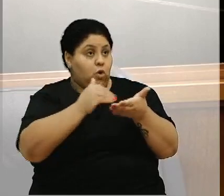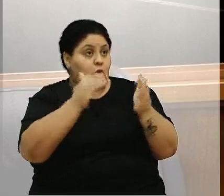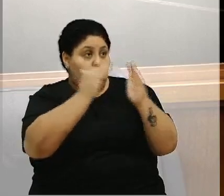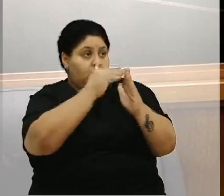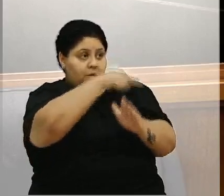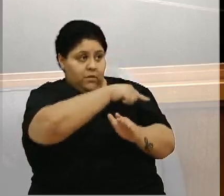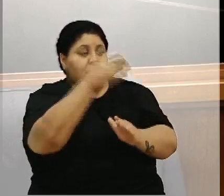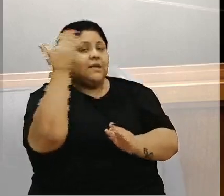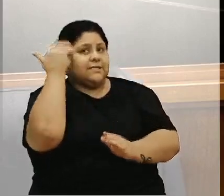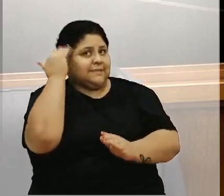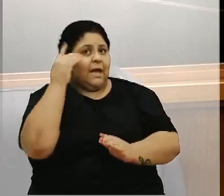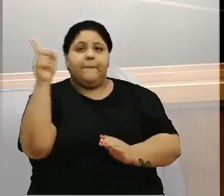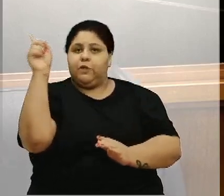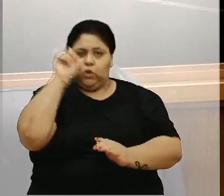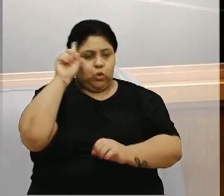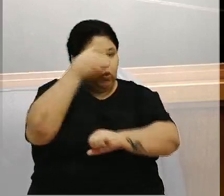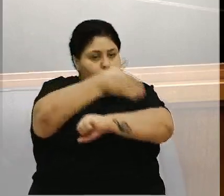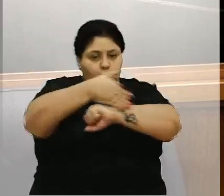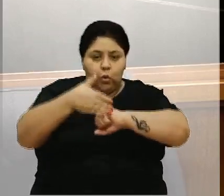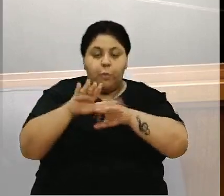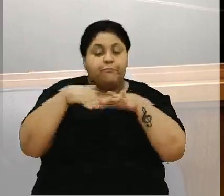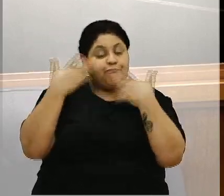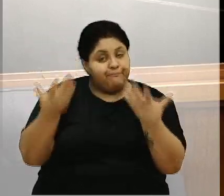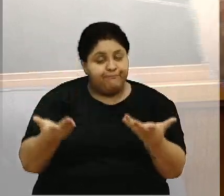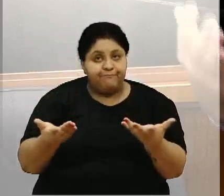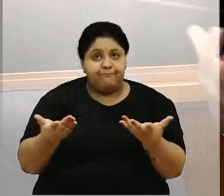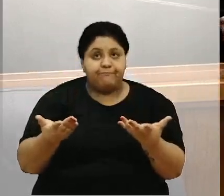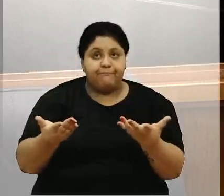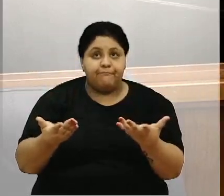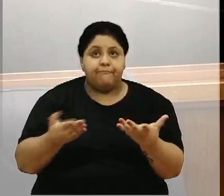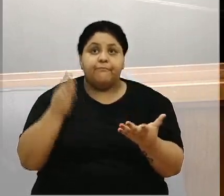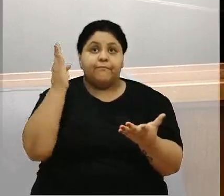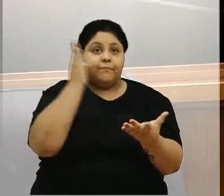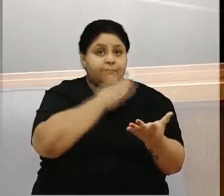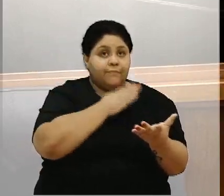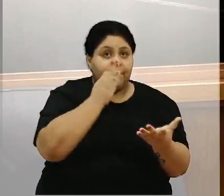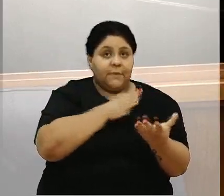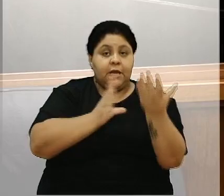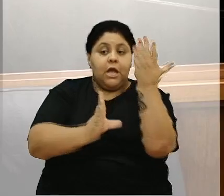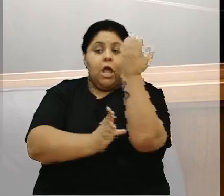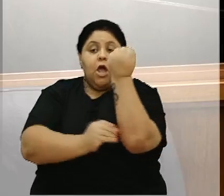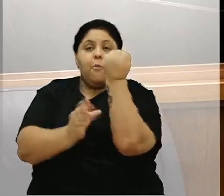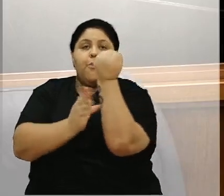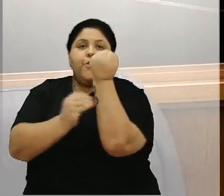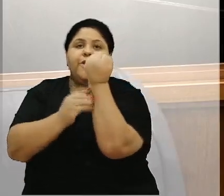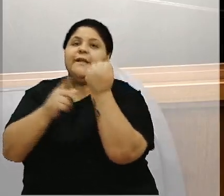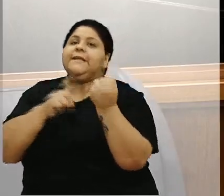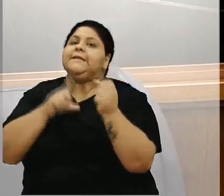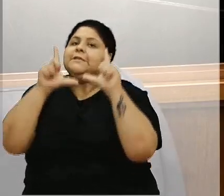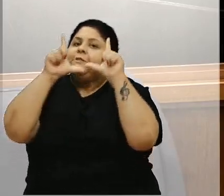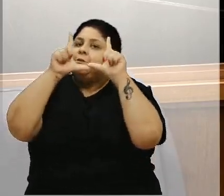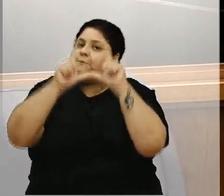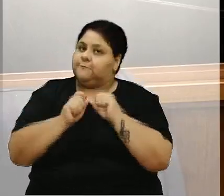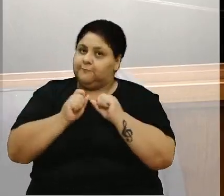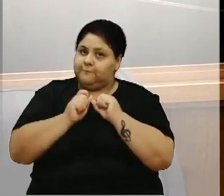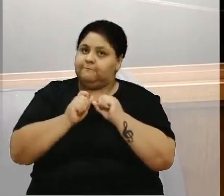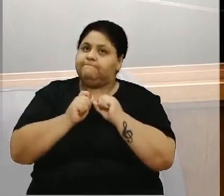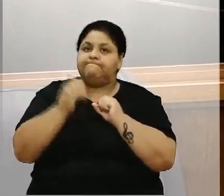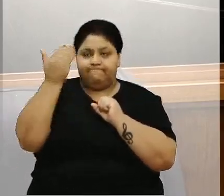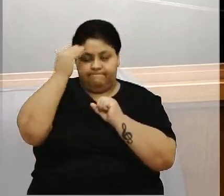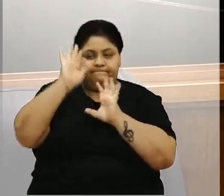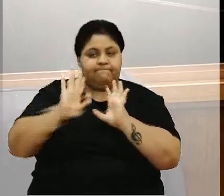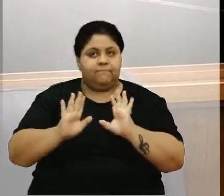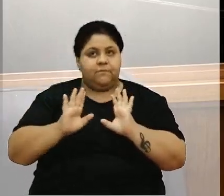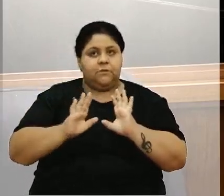sabe, está todo dia na rua. Mas, enfim, entre a urgência e a burocracia, nós temos que diminuir o máximo possível. entendo